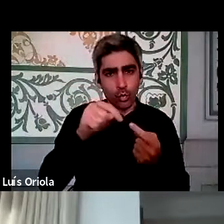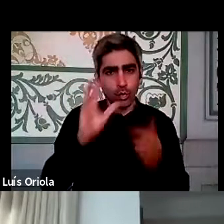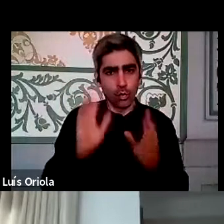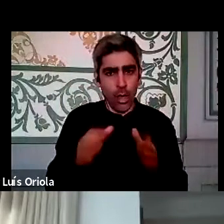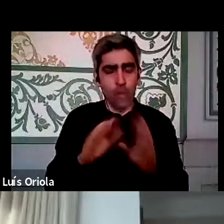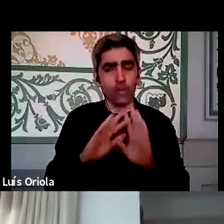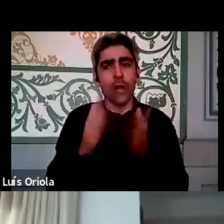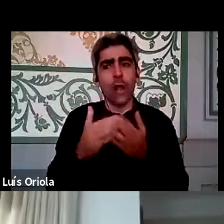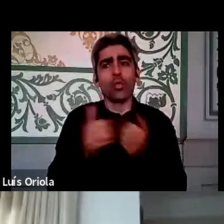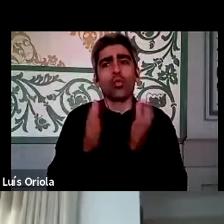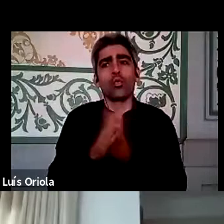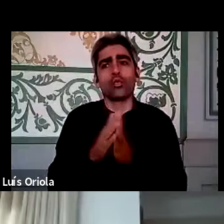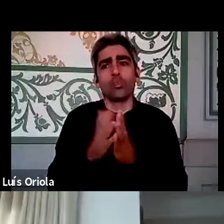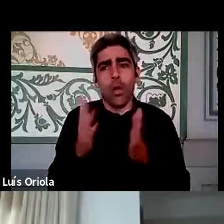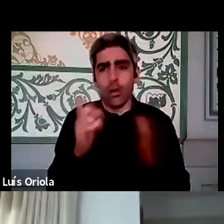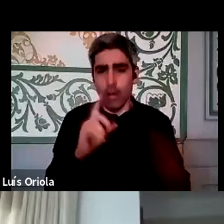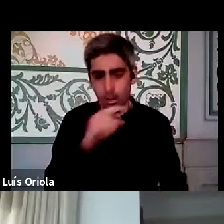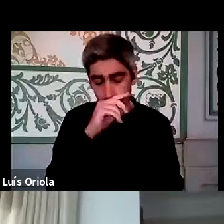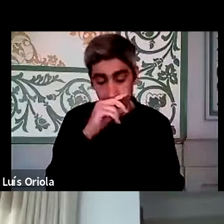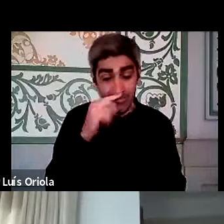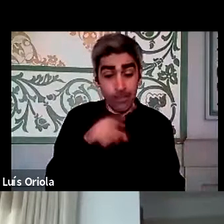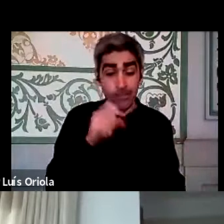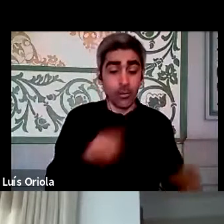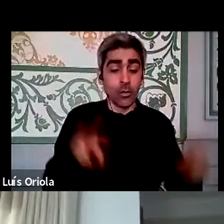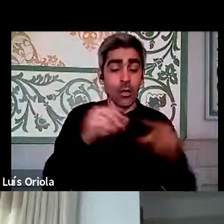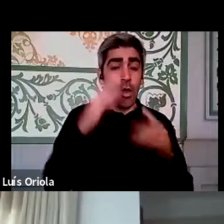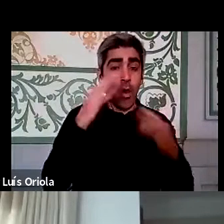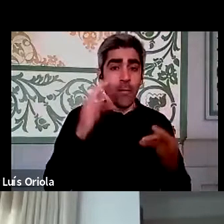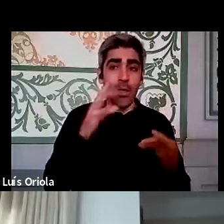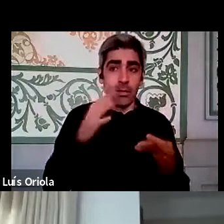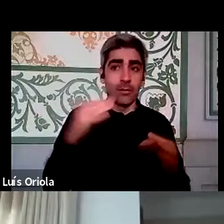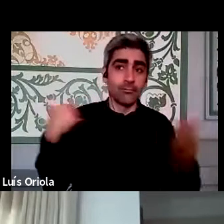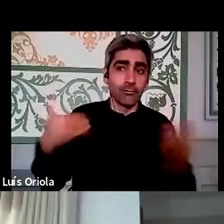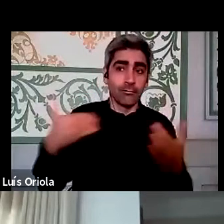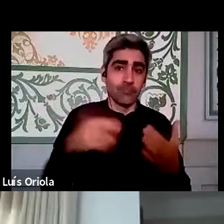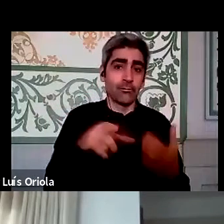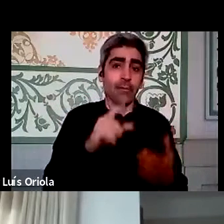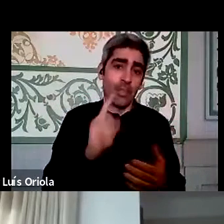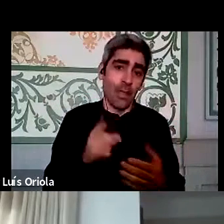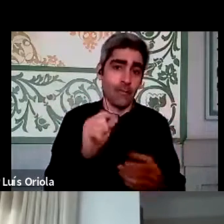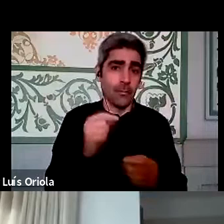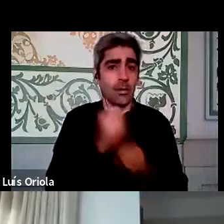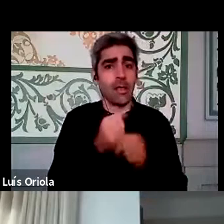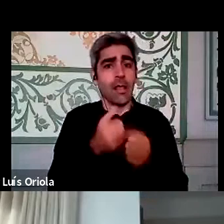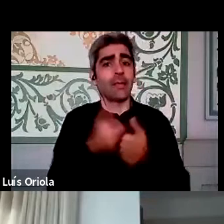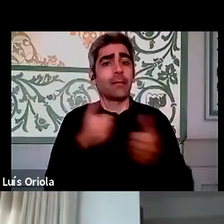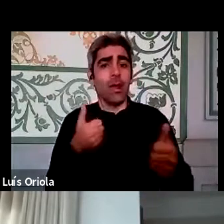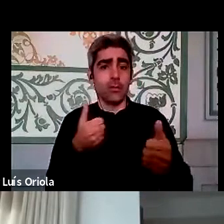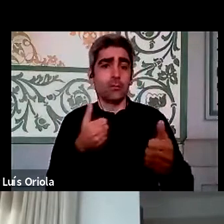regra e eu acho que este novo normal, como se tem dito, deve ser também que o teletrabalho passa a ser